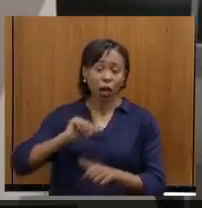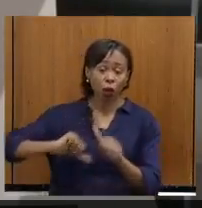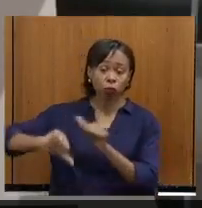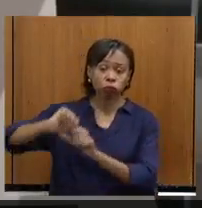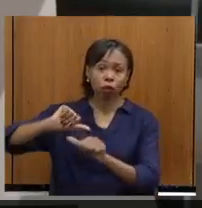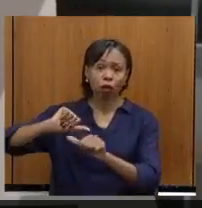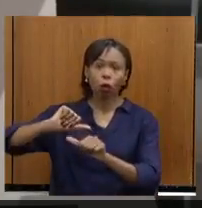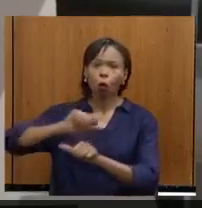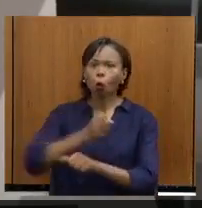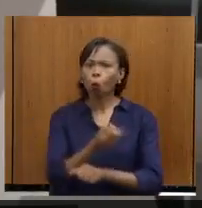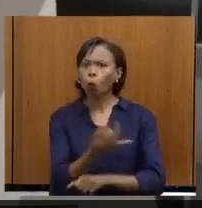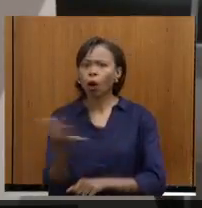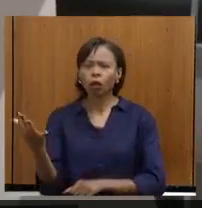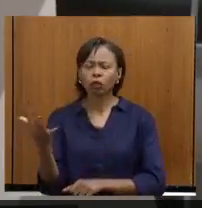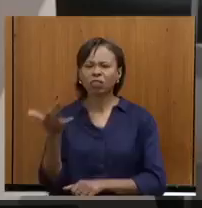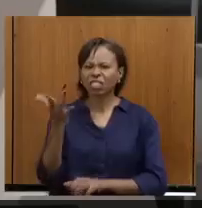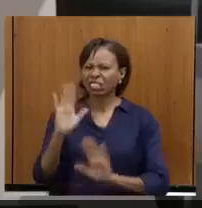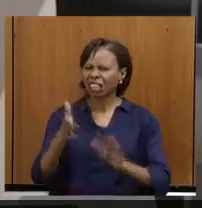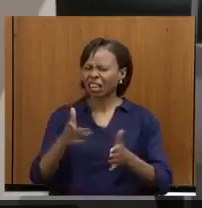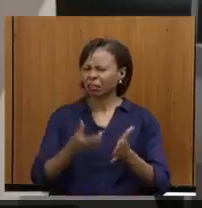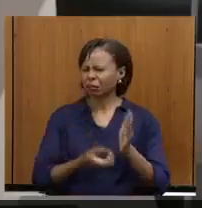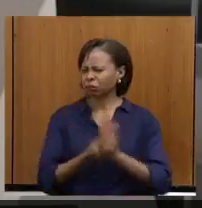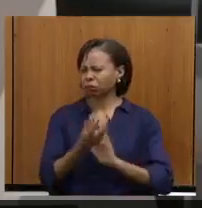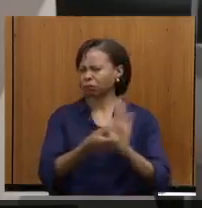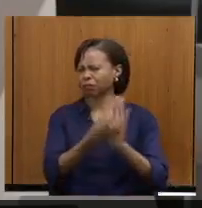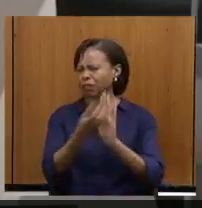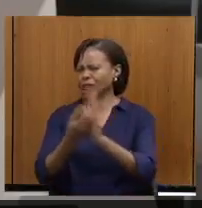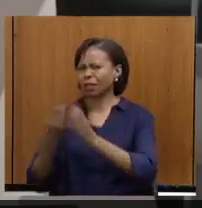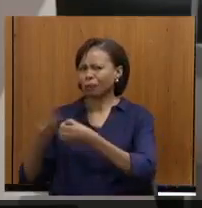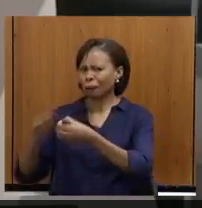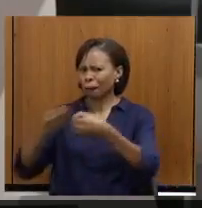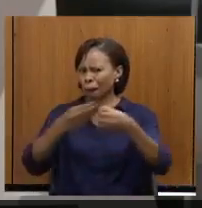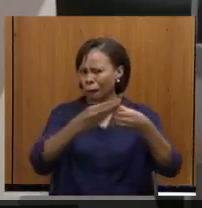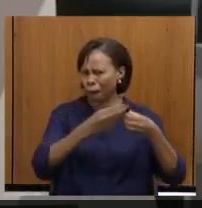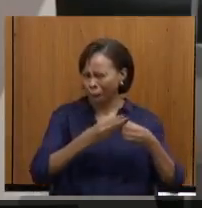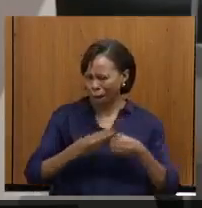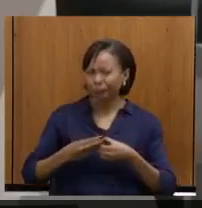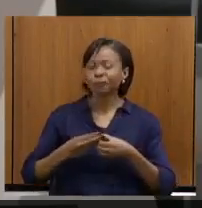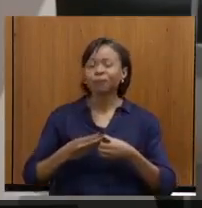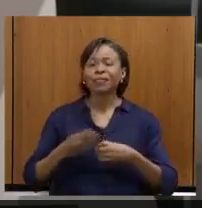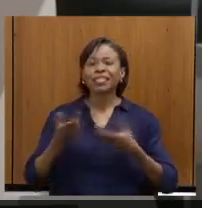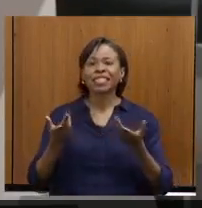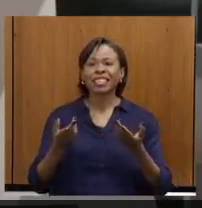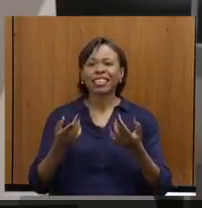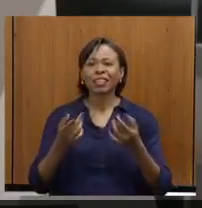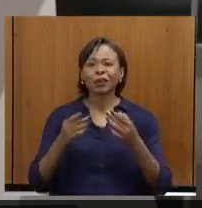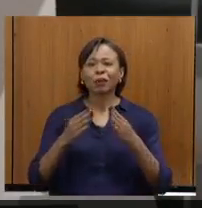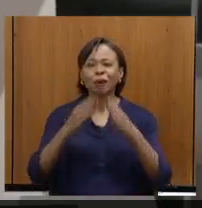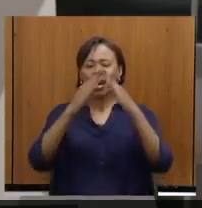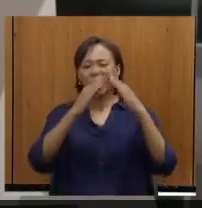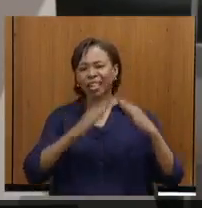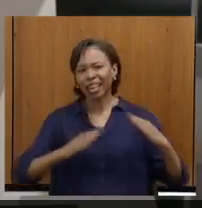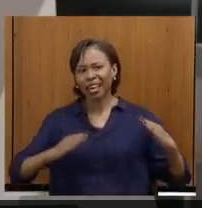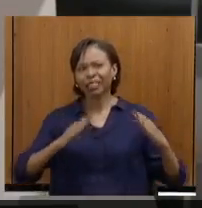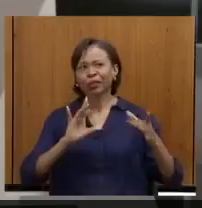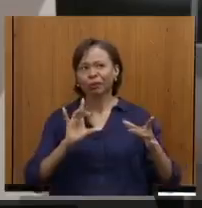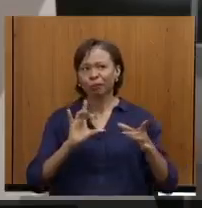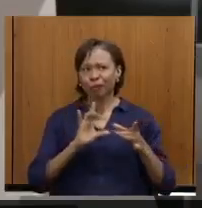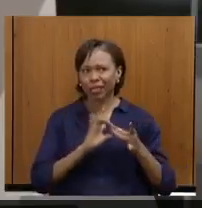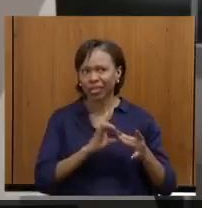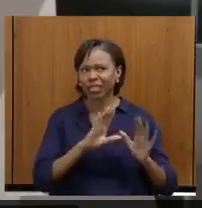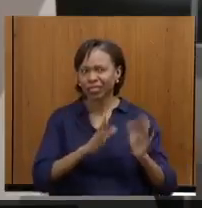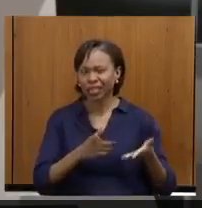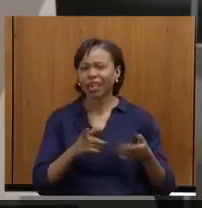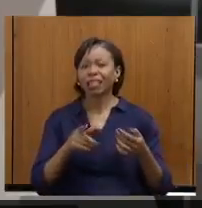Minas Gerais, porque virou moda. Os municípios todos estão fazendo os seus. O Palácio, sua companhia, já diz, 37,2